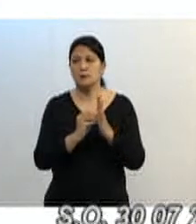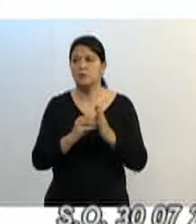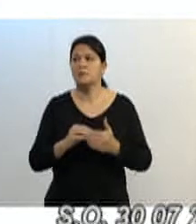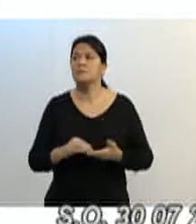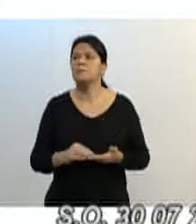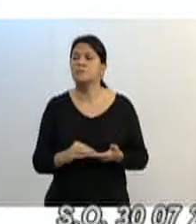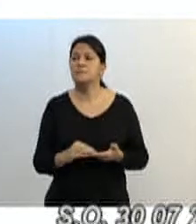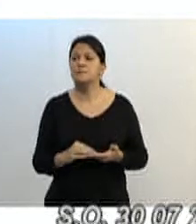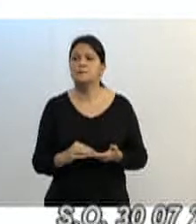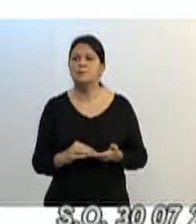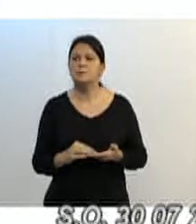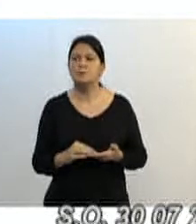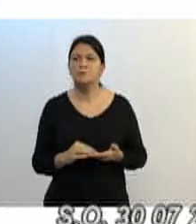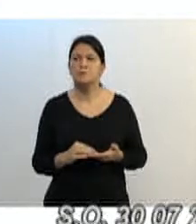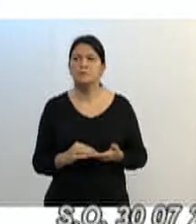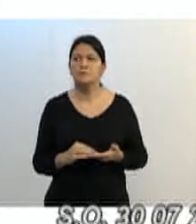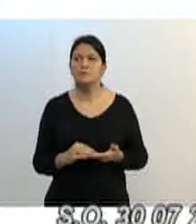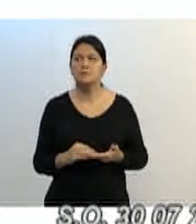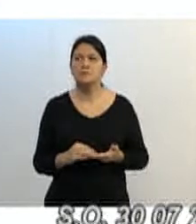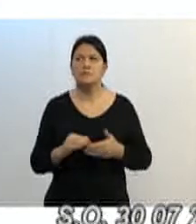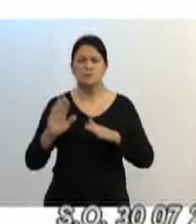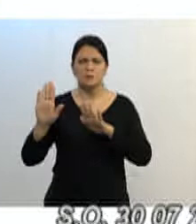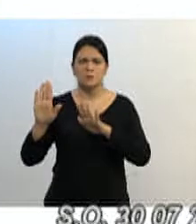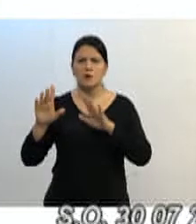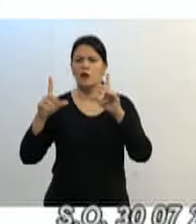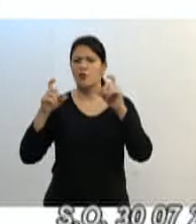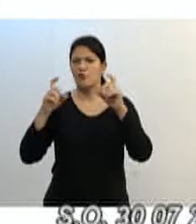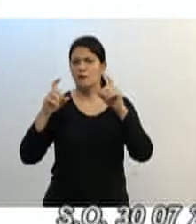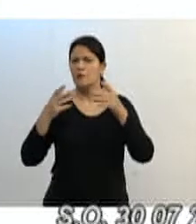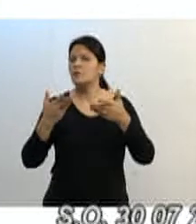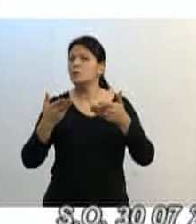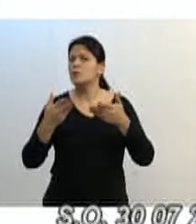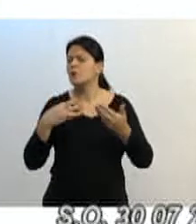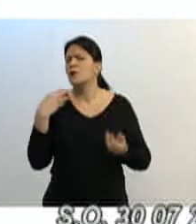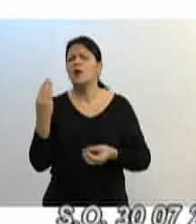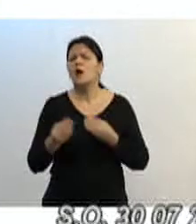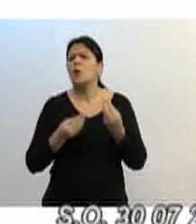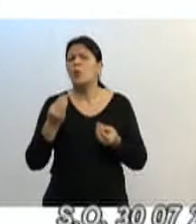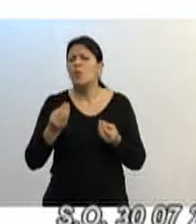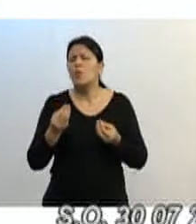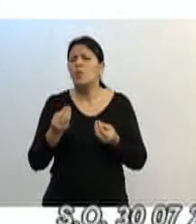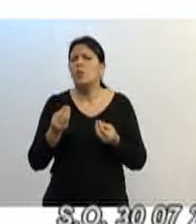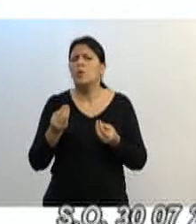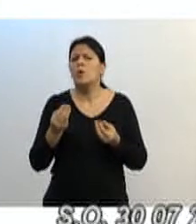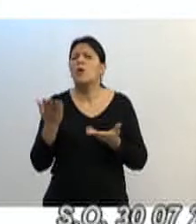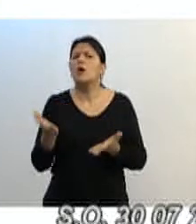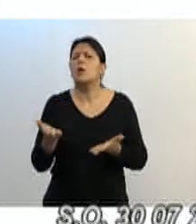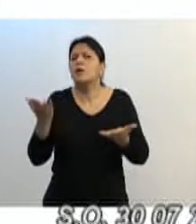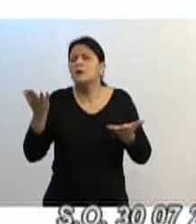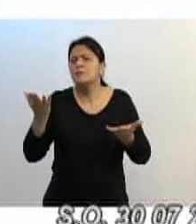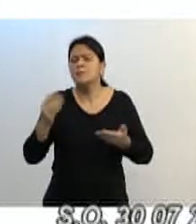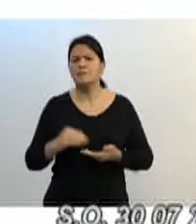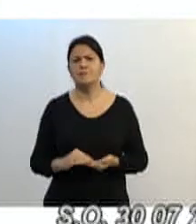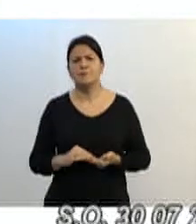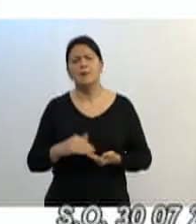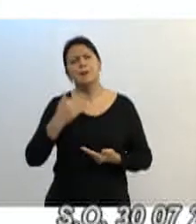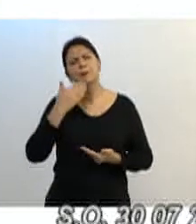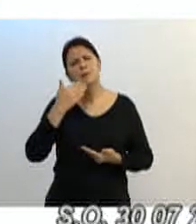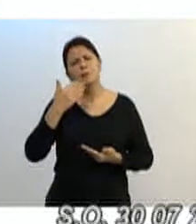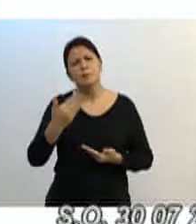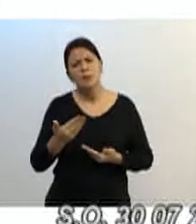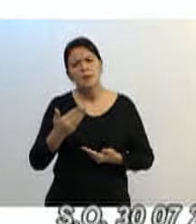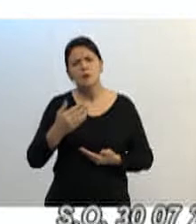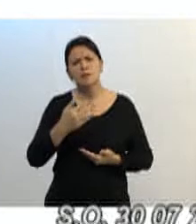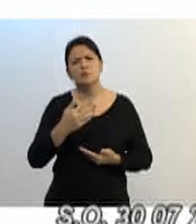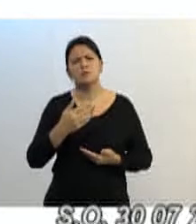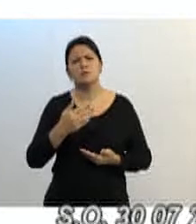e, olha, isso, deixando a parada ali, a situação que se encontra essa praça, eu peço, encarecidamente, o governo